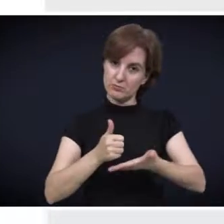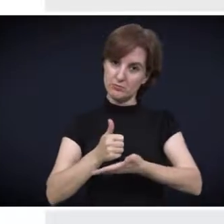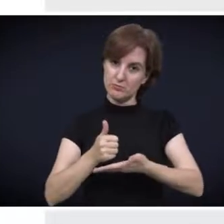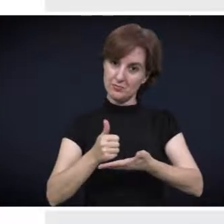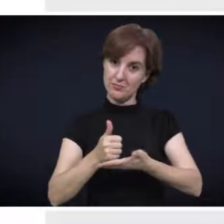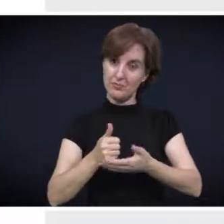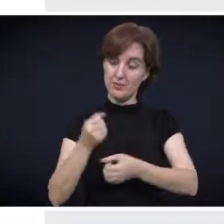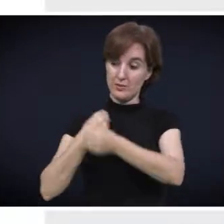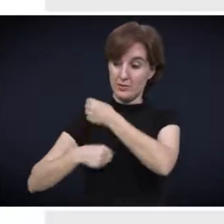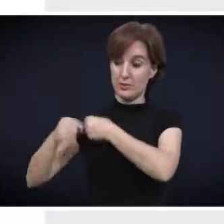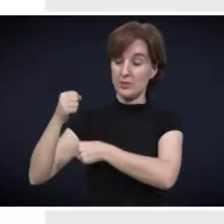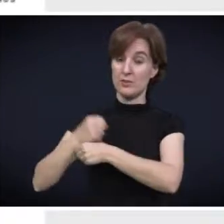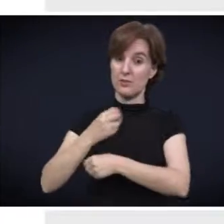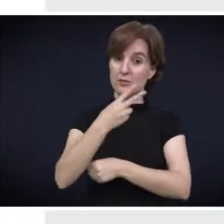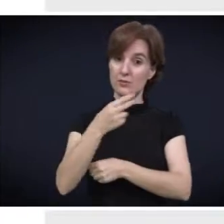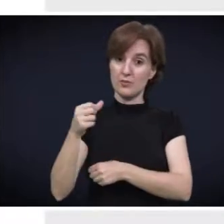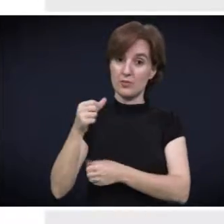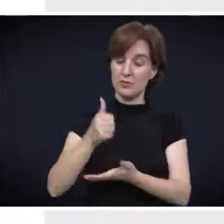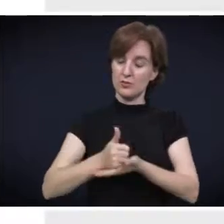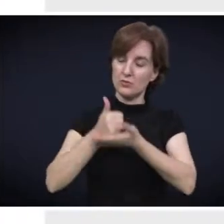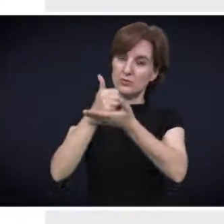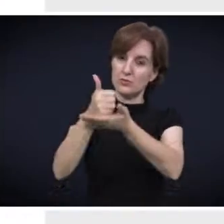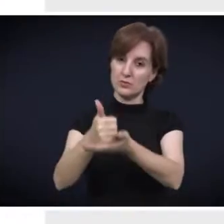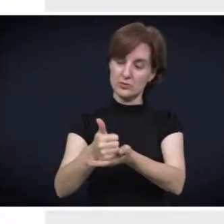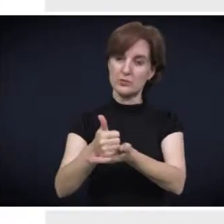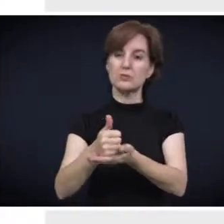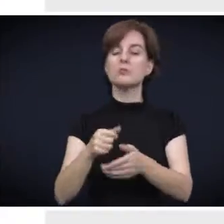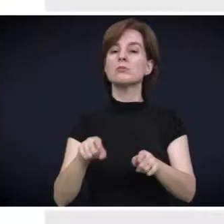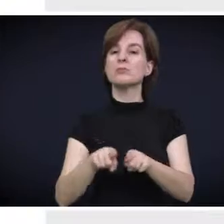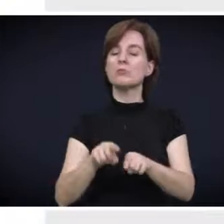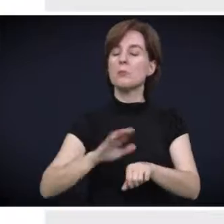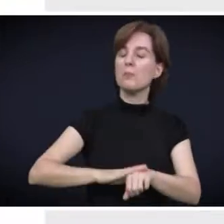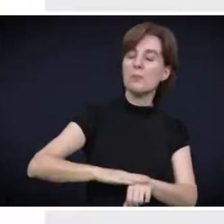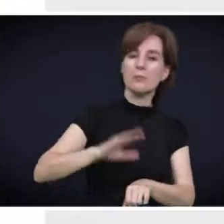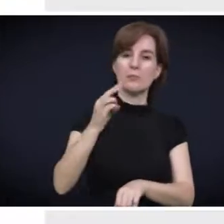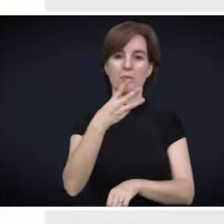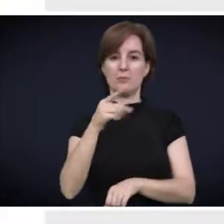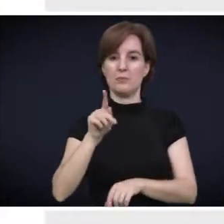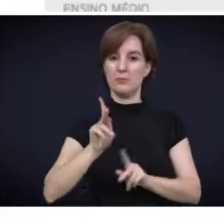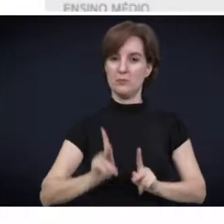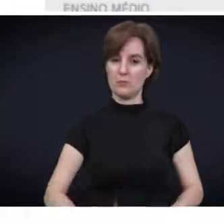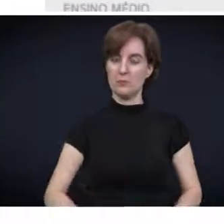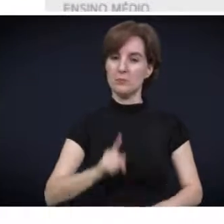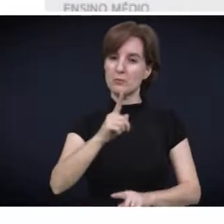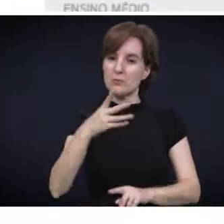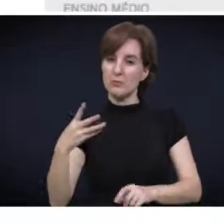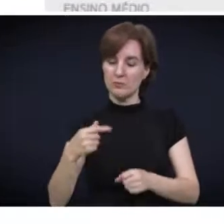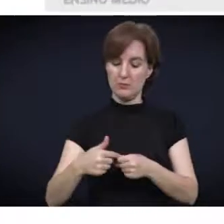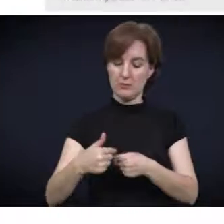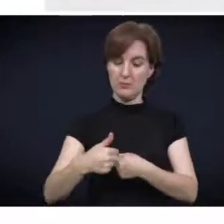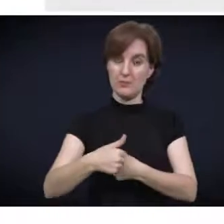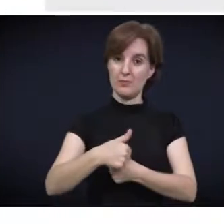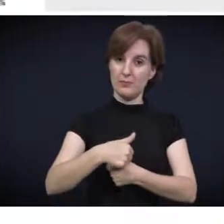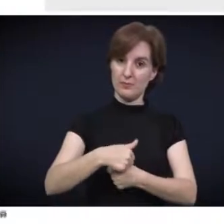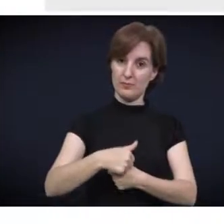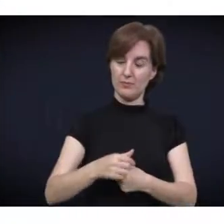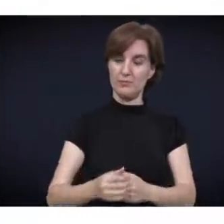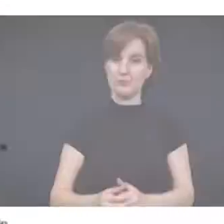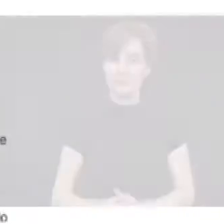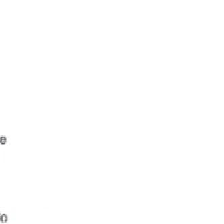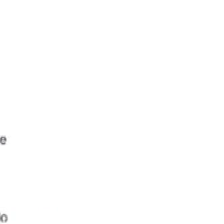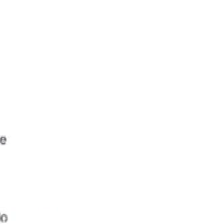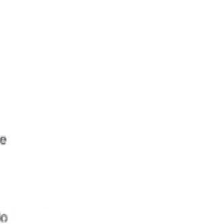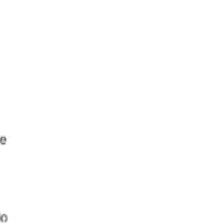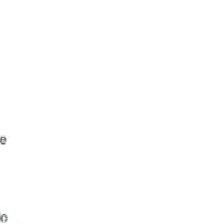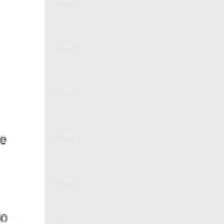educação básica. Só no ano passado foram 29 assessorias realizadas, atendendo mais de 3 mil pessoas de 14 municípios.